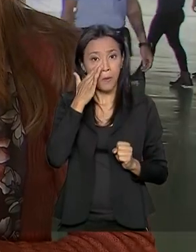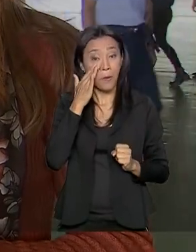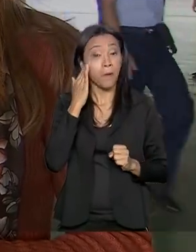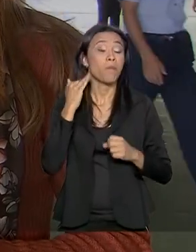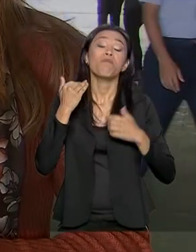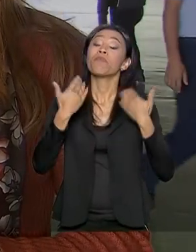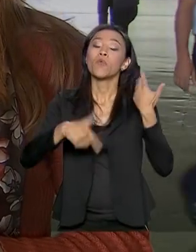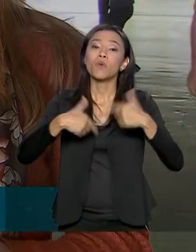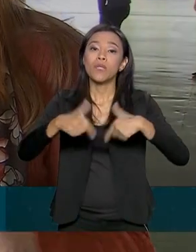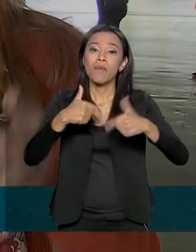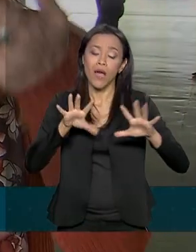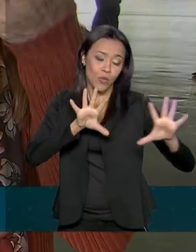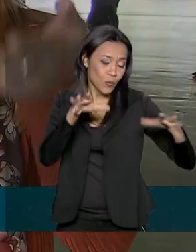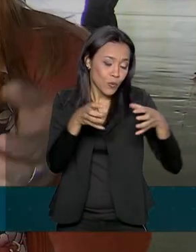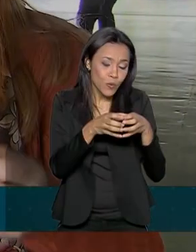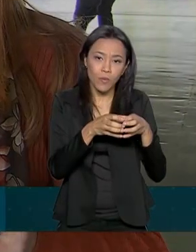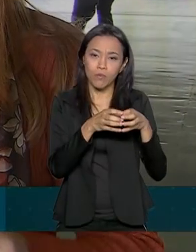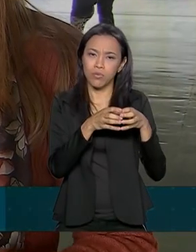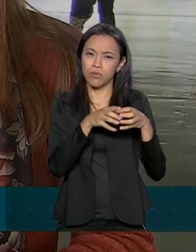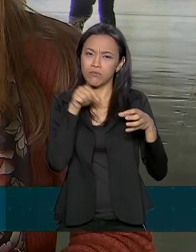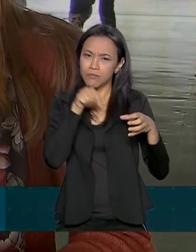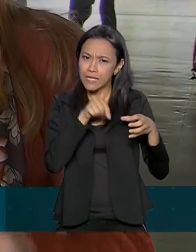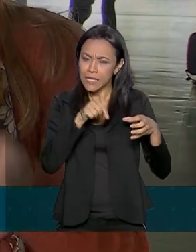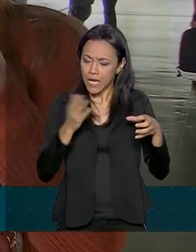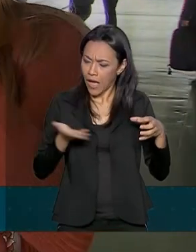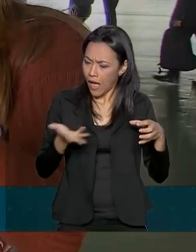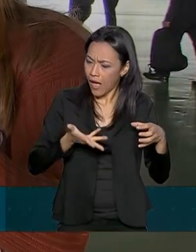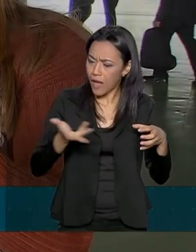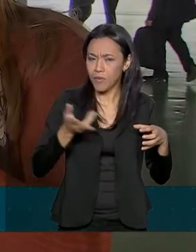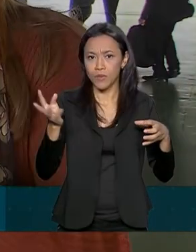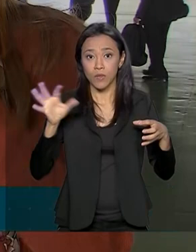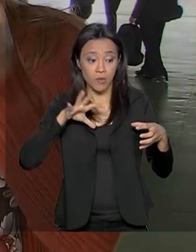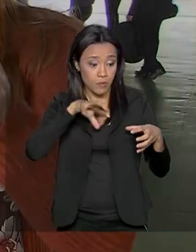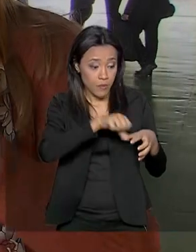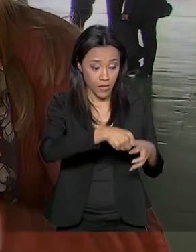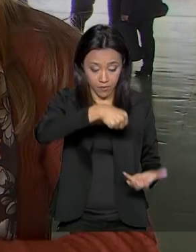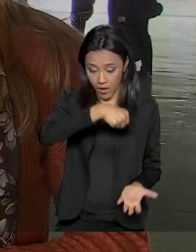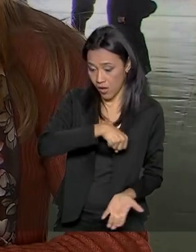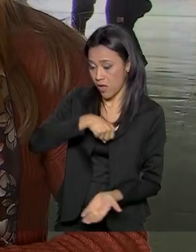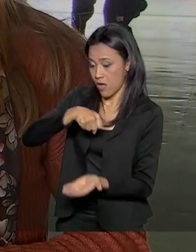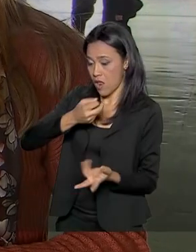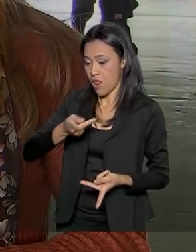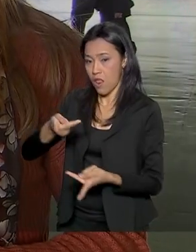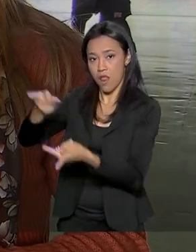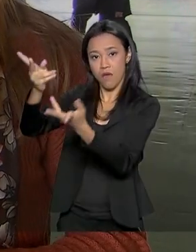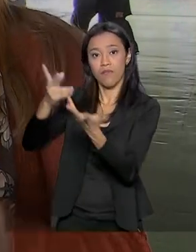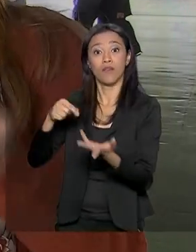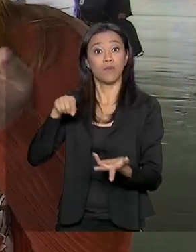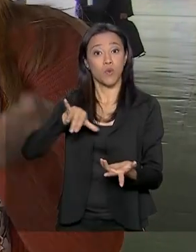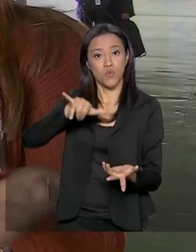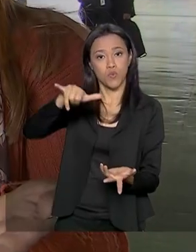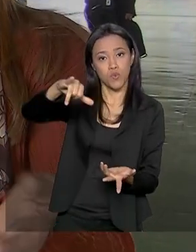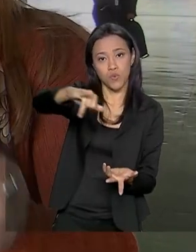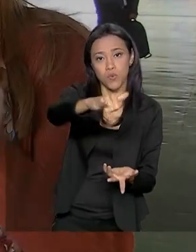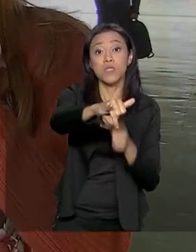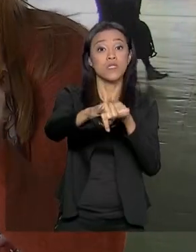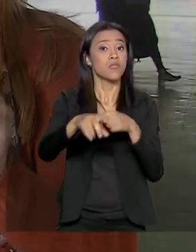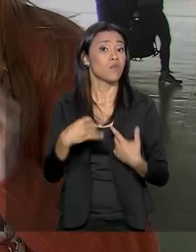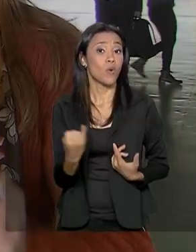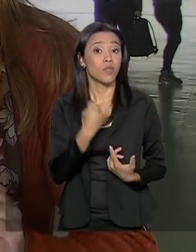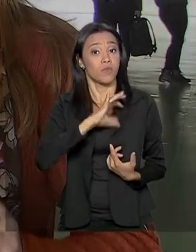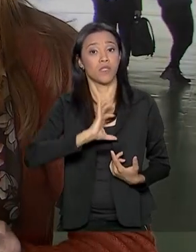integrado entre as equipes e a agilidade no processo de transporte são fundamentais para salvar vidas. Isso porque